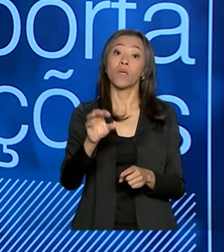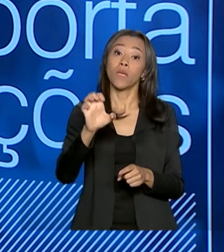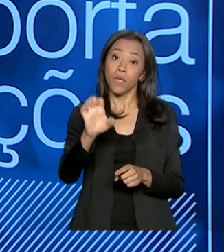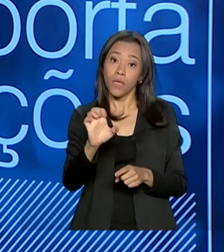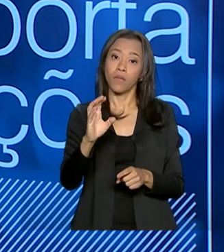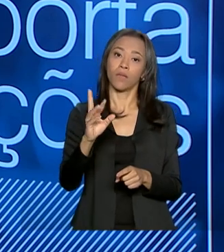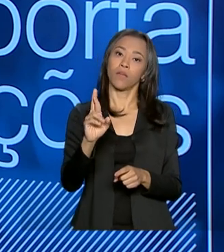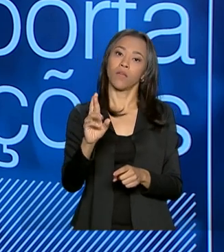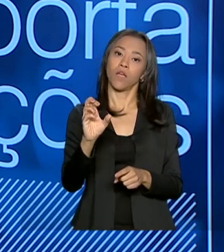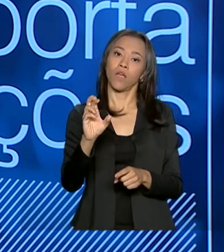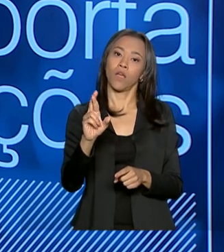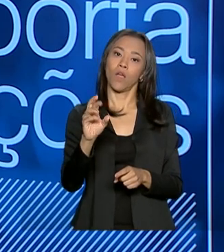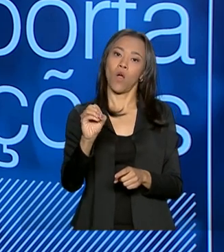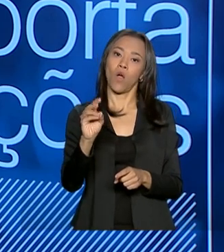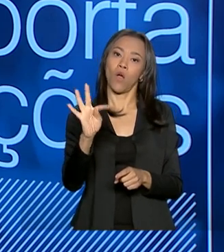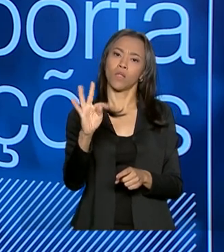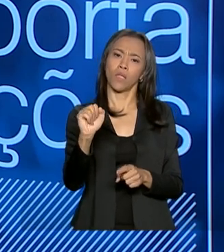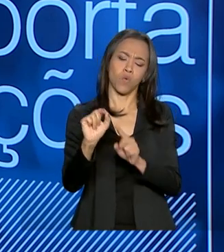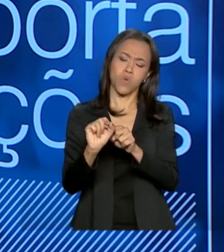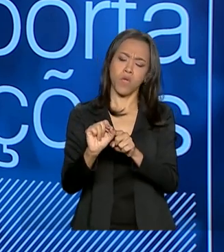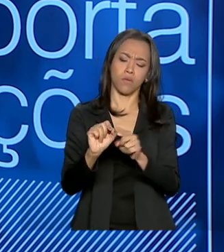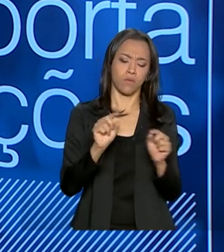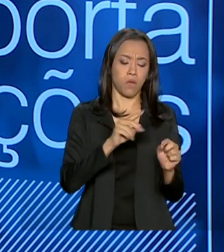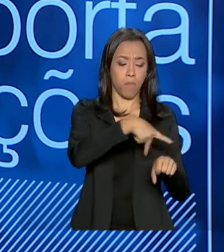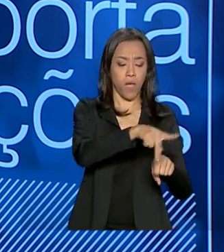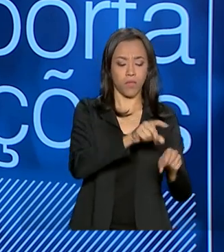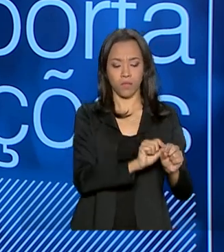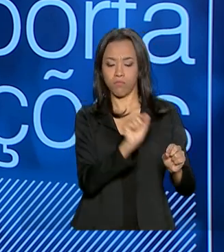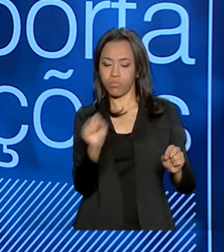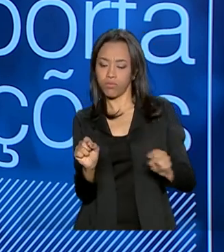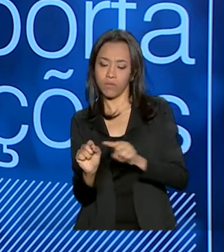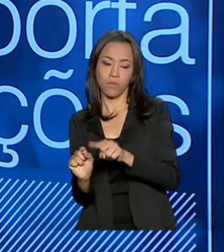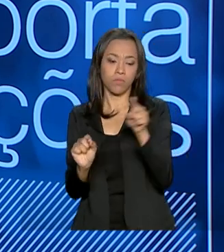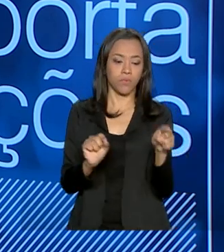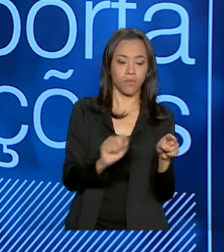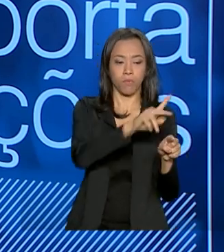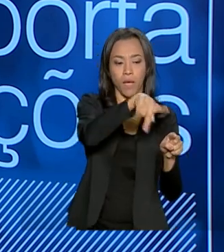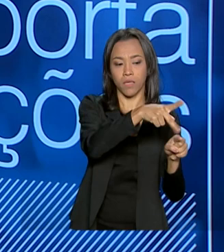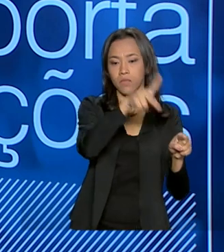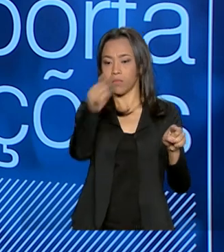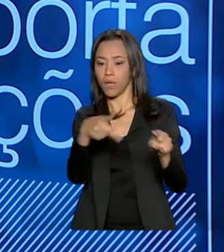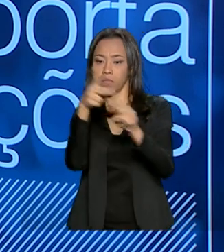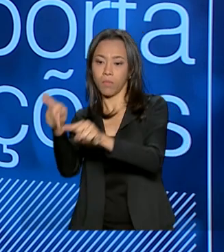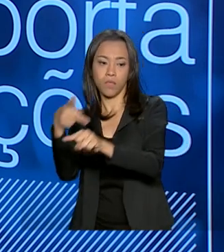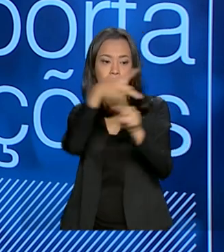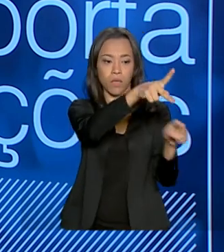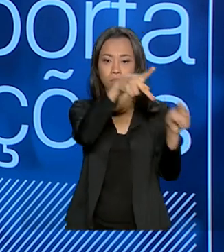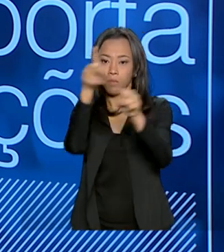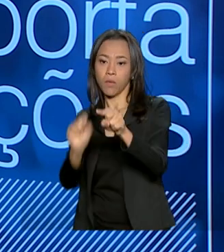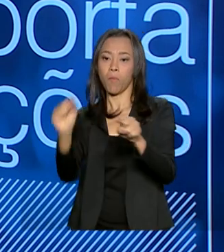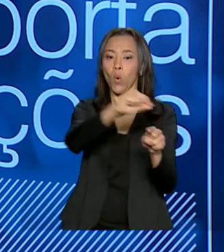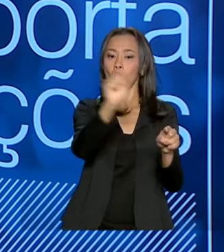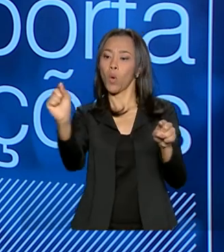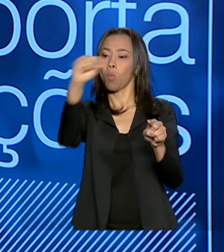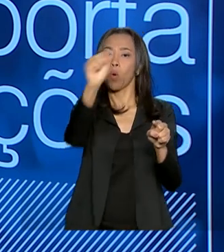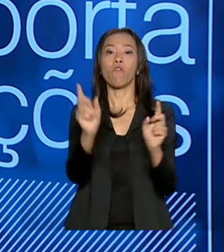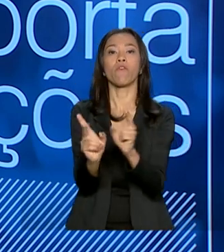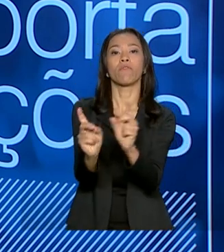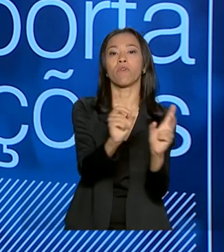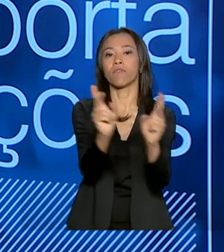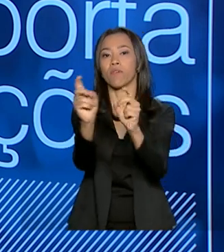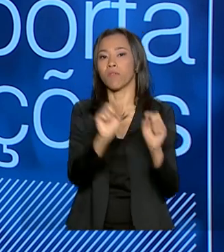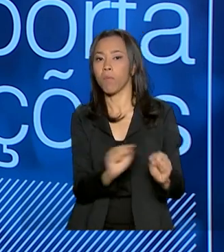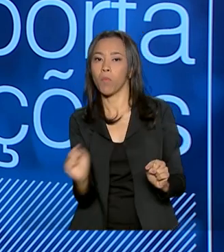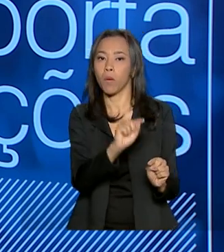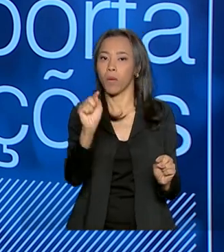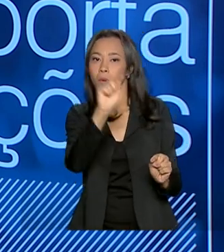uma ligação umbilical com os países. Há cerca de dez dias atrás, ela fez uma reunião onde compareceram mais de 130 países.